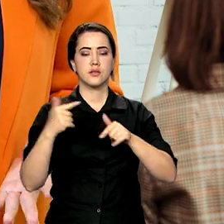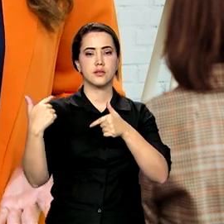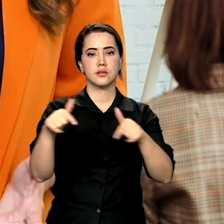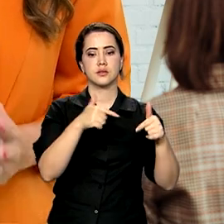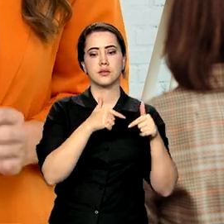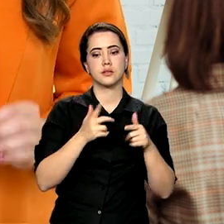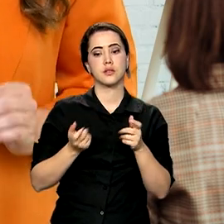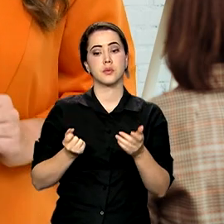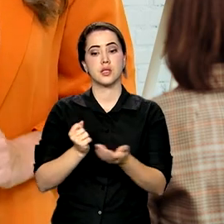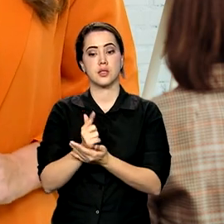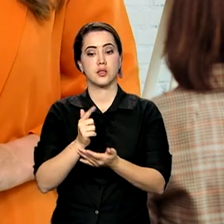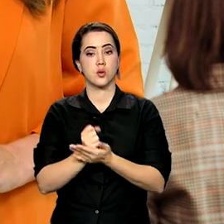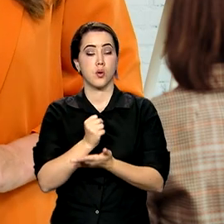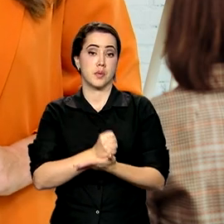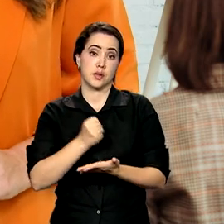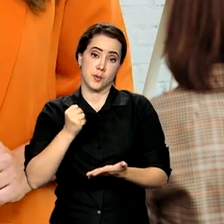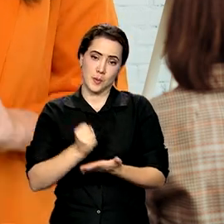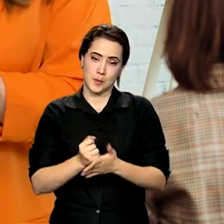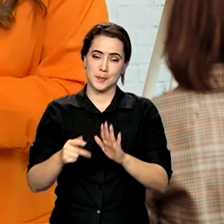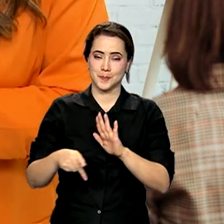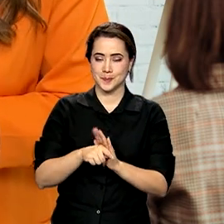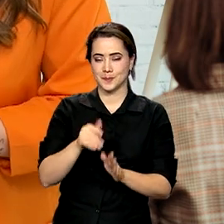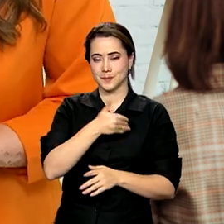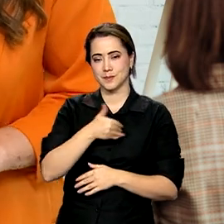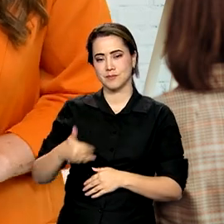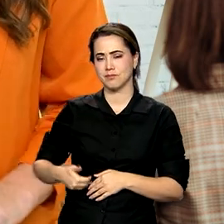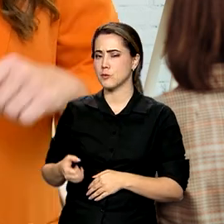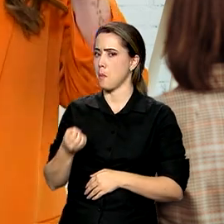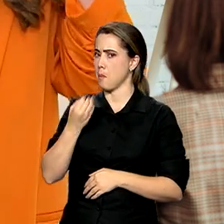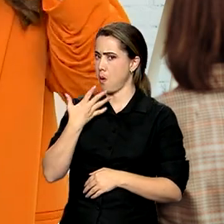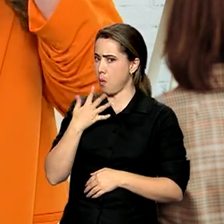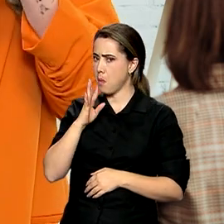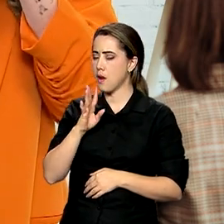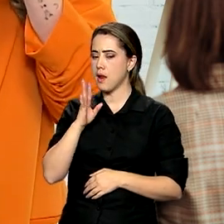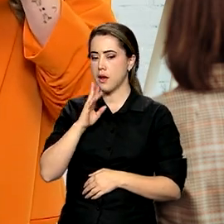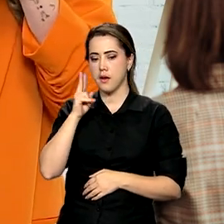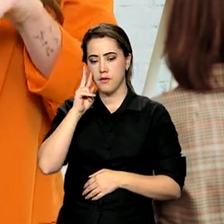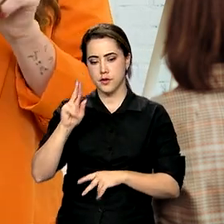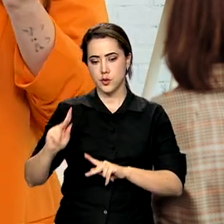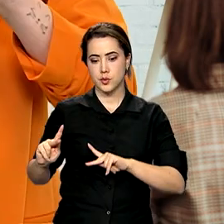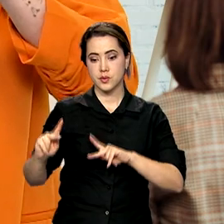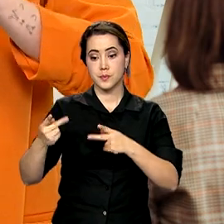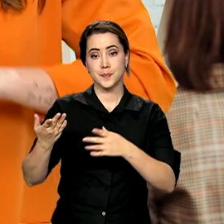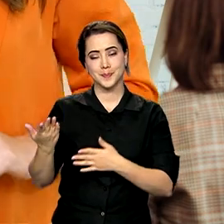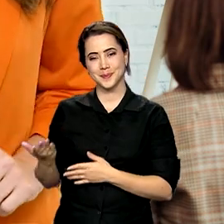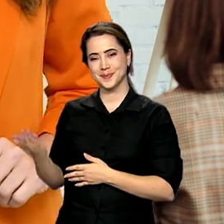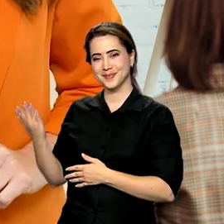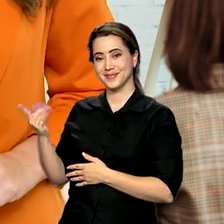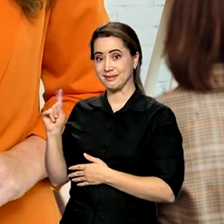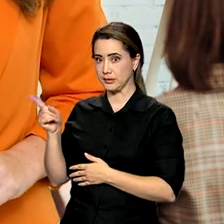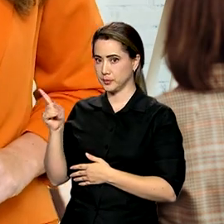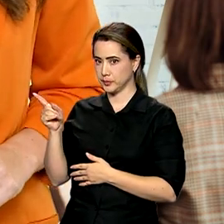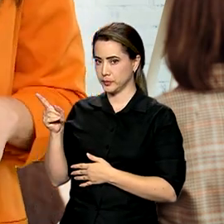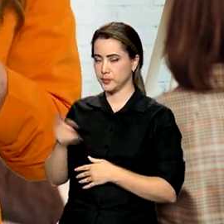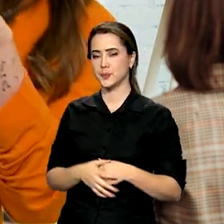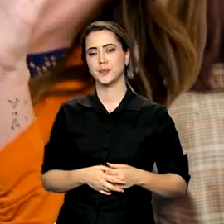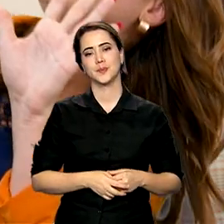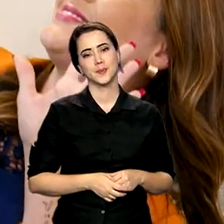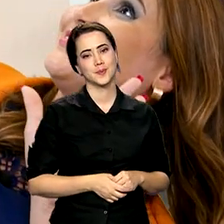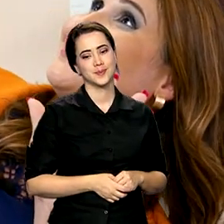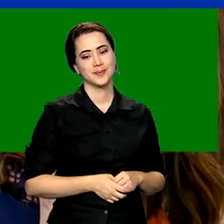nas compras e contratações públicas. Coisa boa, hein? Olha esse link aqui para você não perder essa oportunidade.